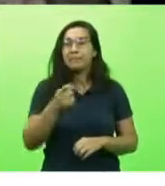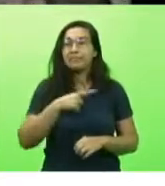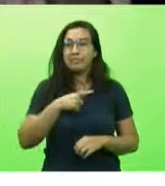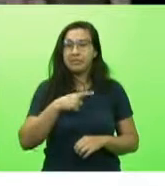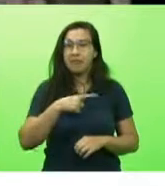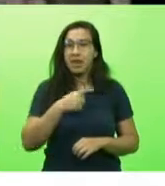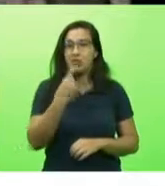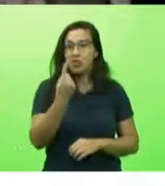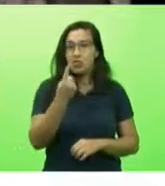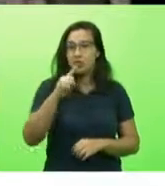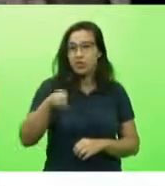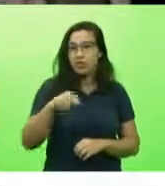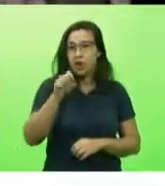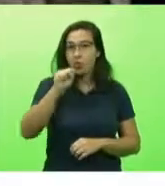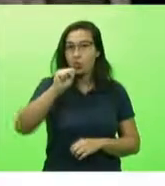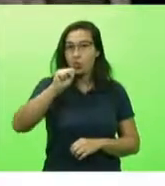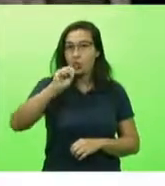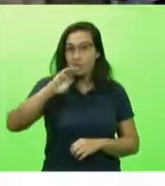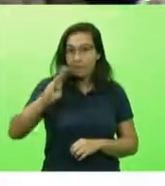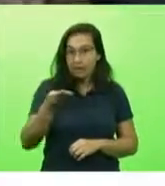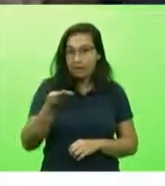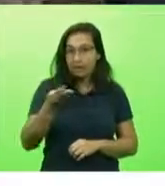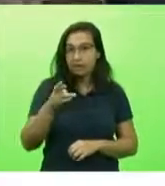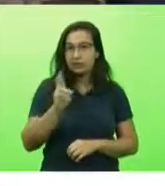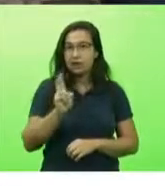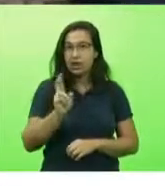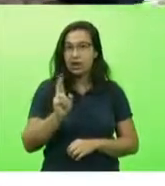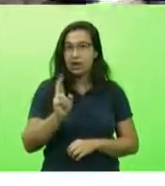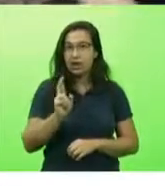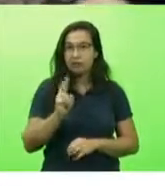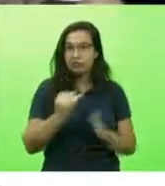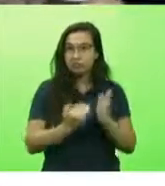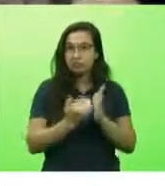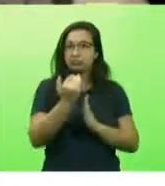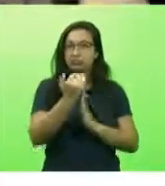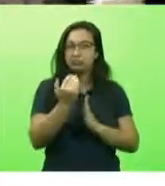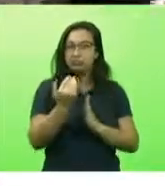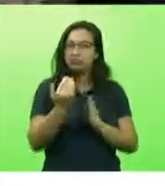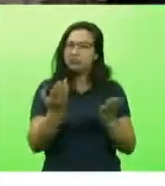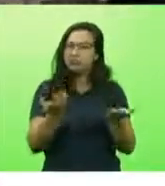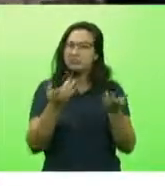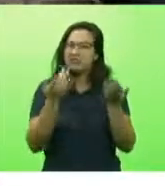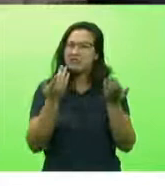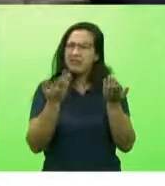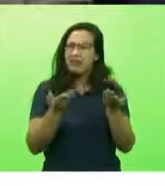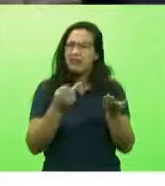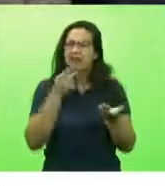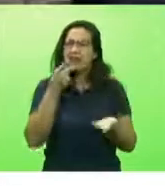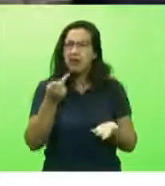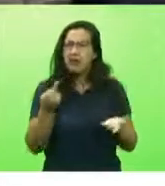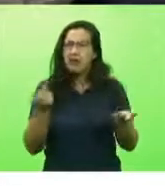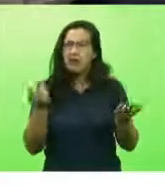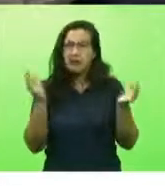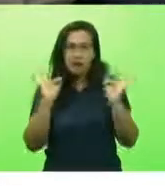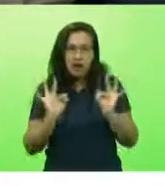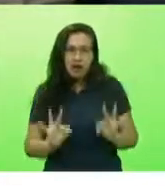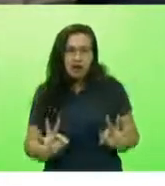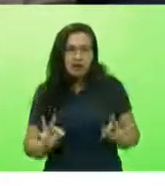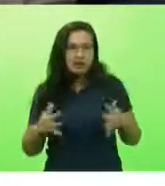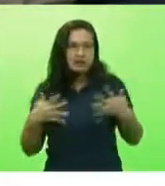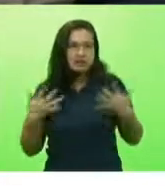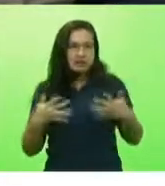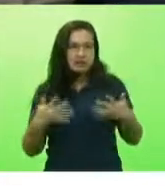1,8 bilhões de reais, se alegrou com isso, ele ostentou, até, de certa forma, com alegria, esse nosso